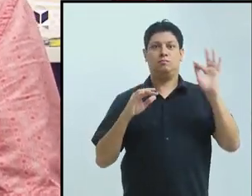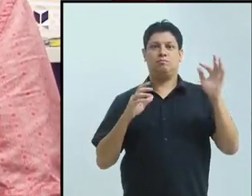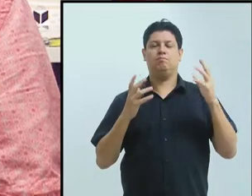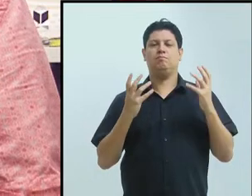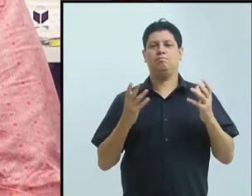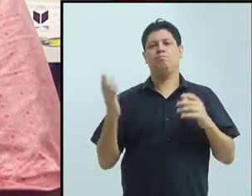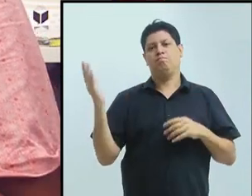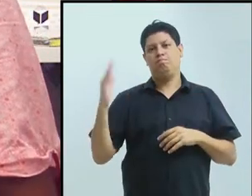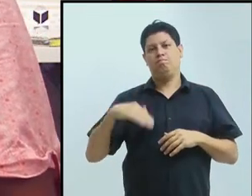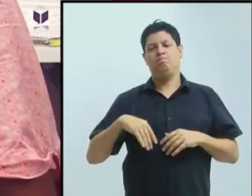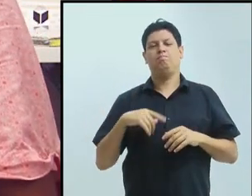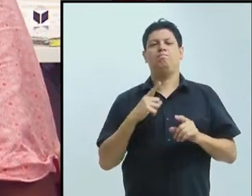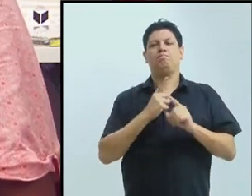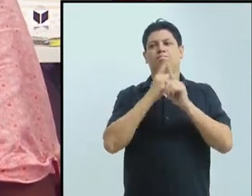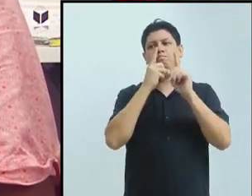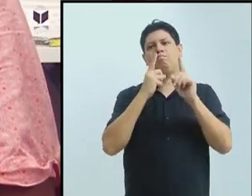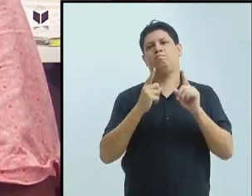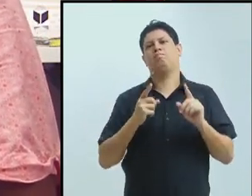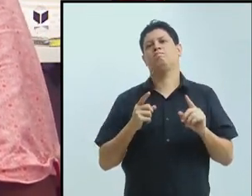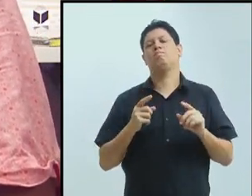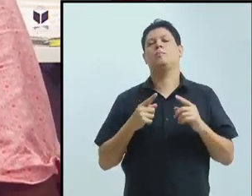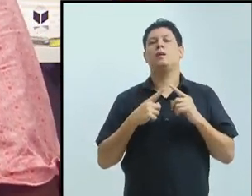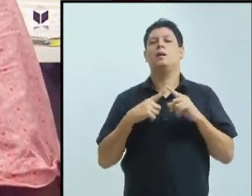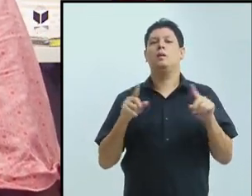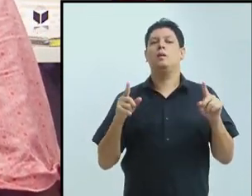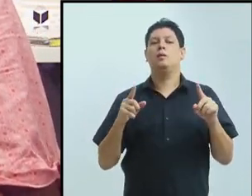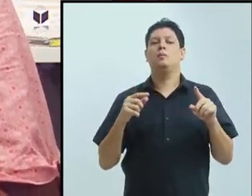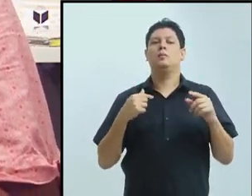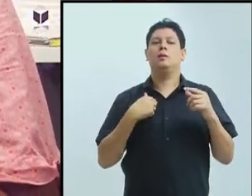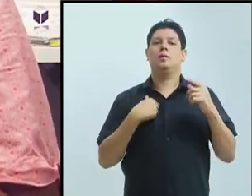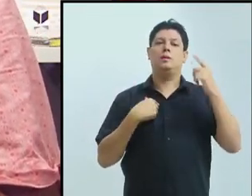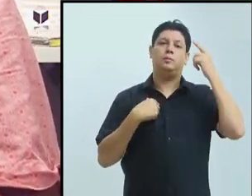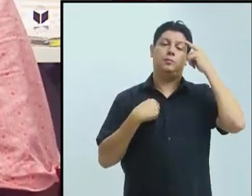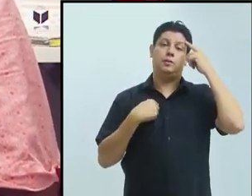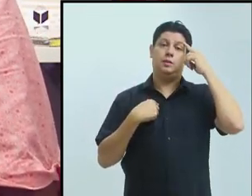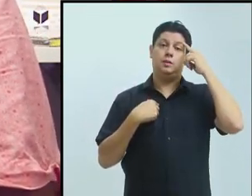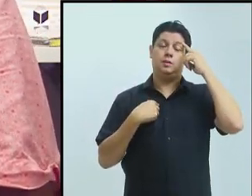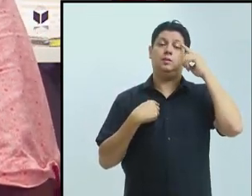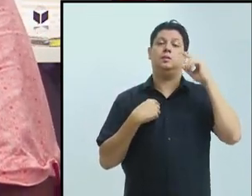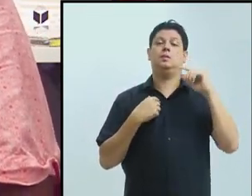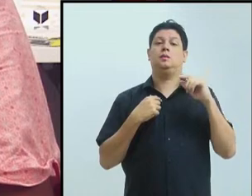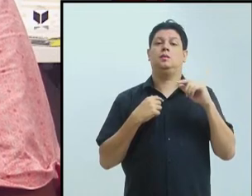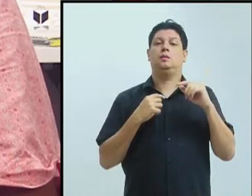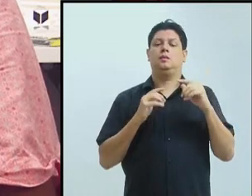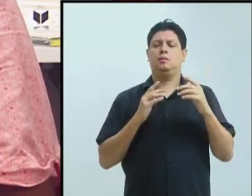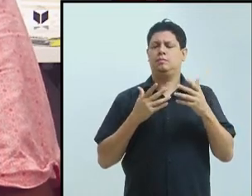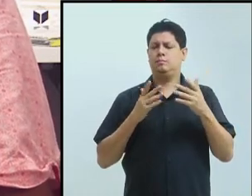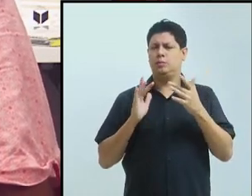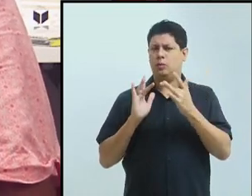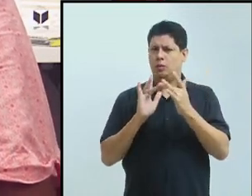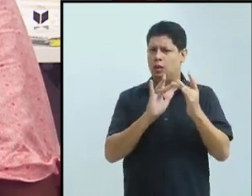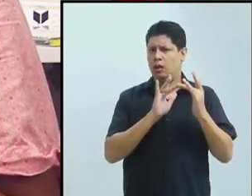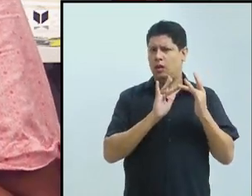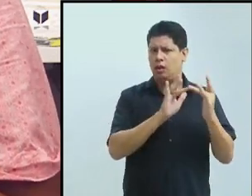isso. Mas acho que esse convívio fica o tempo todo colocando a gente em contato com essa diferença,